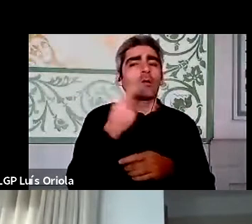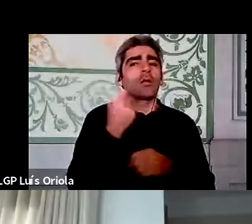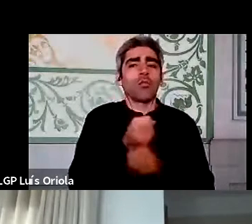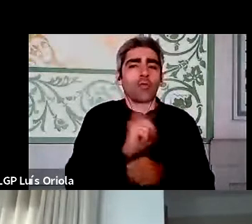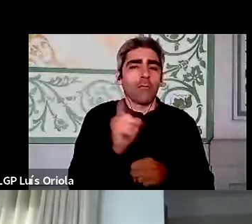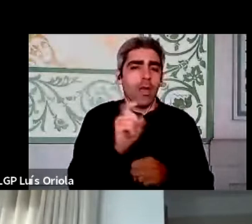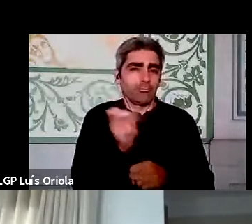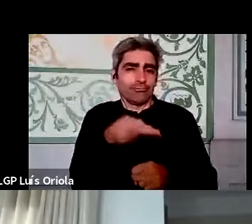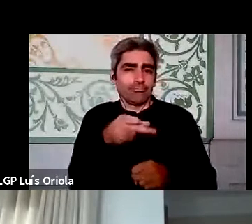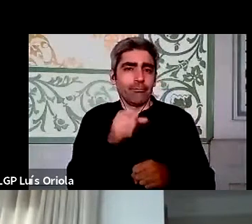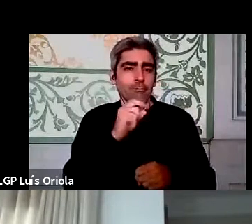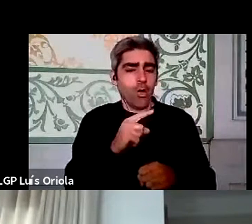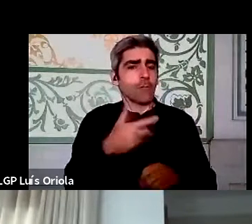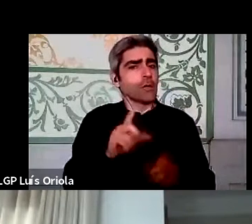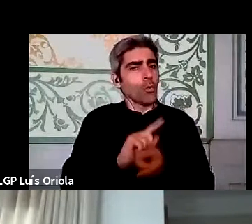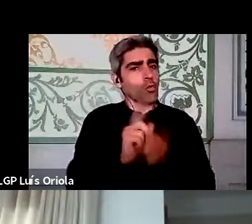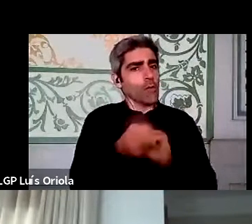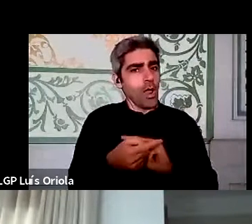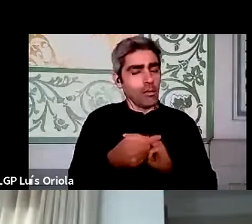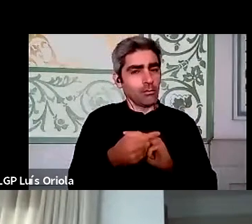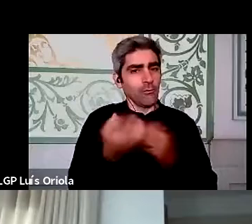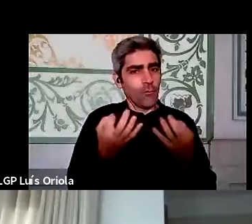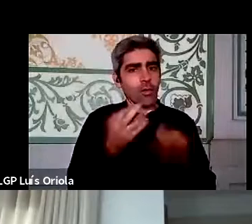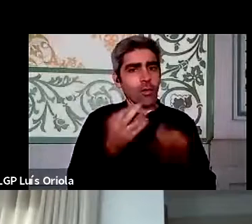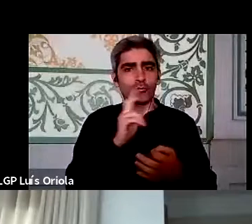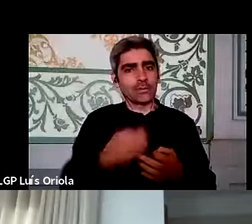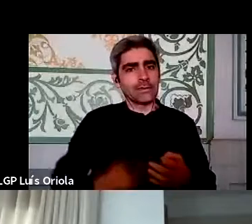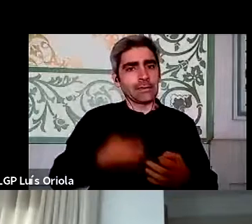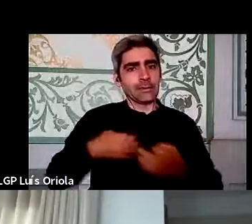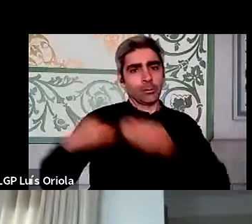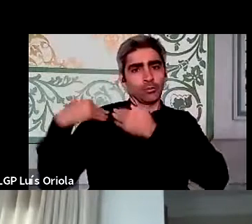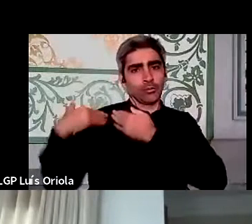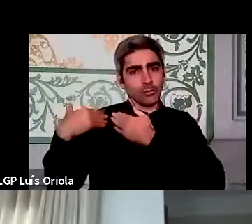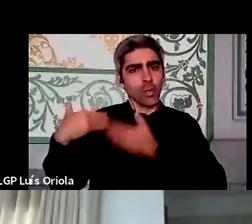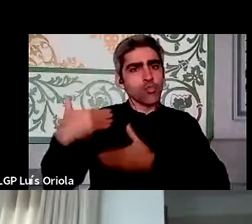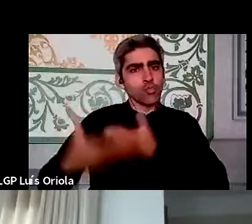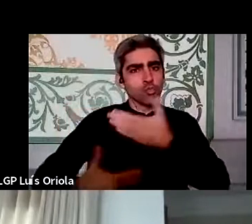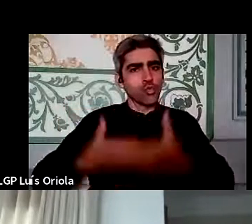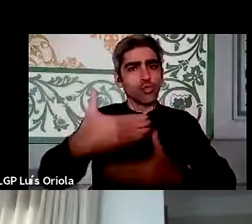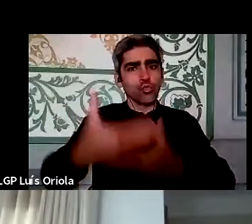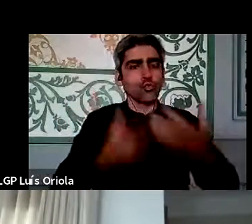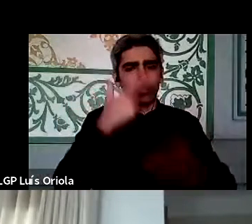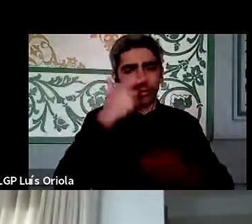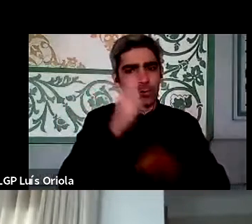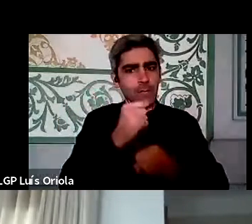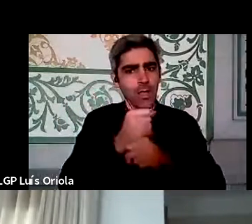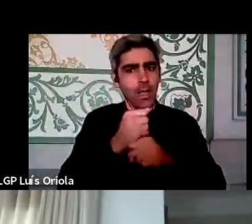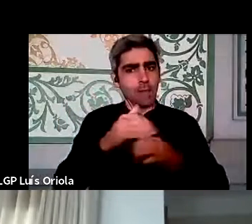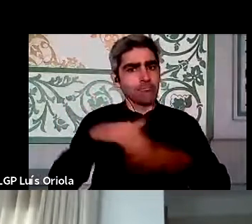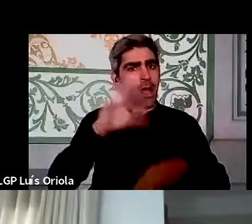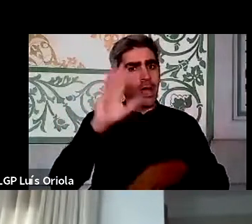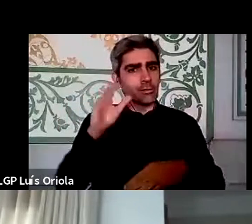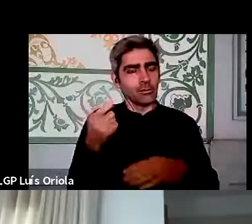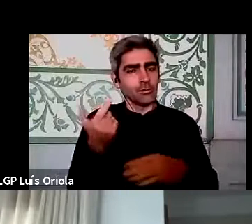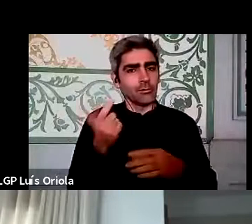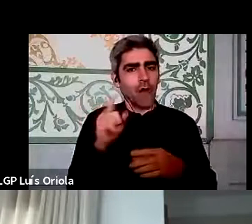contrário, eu penso é que houve uma enorme resposta em termos de sentido de responsabilidade, que as pessoas trabalharam muito para lá daquilo